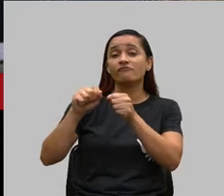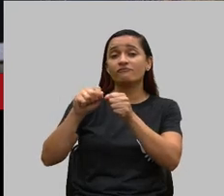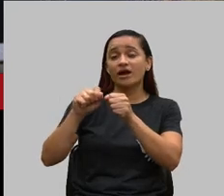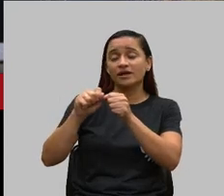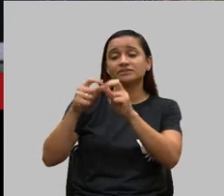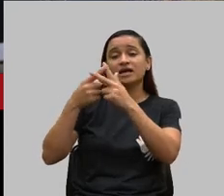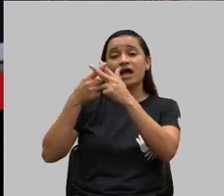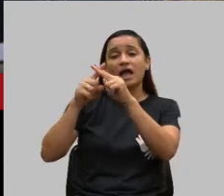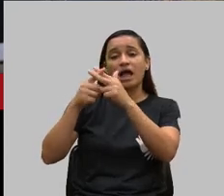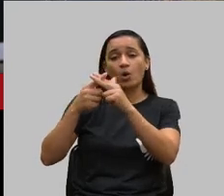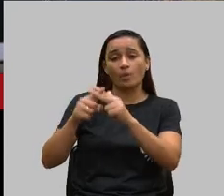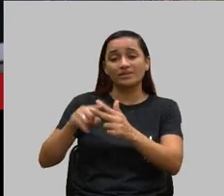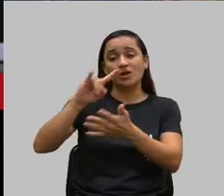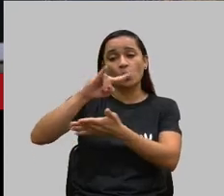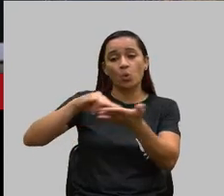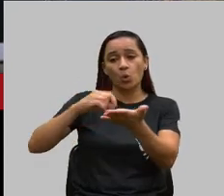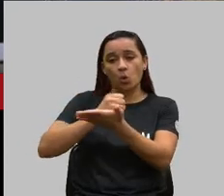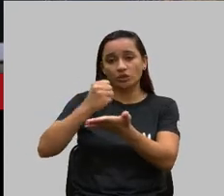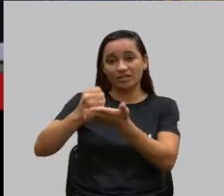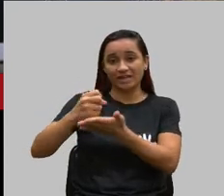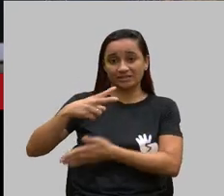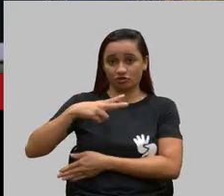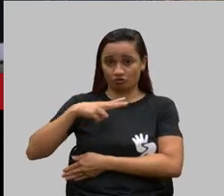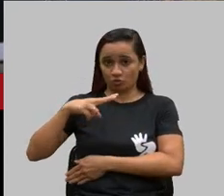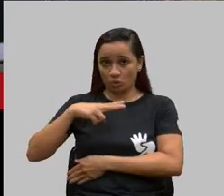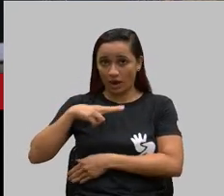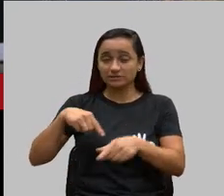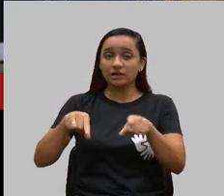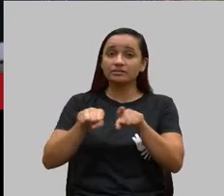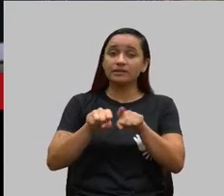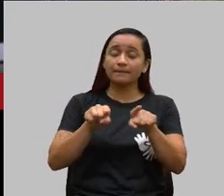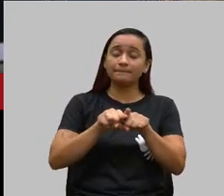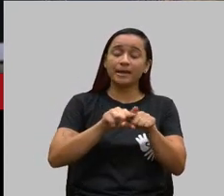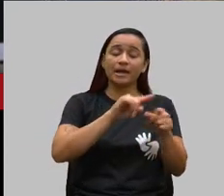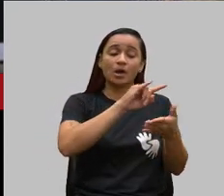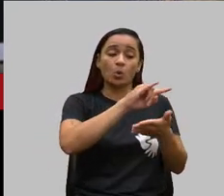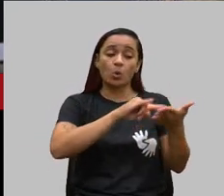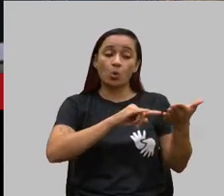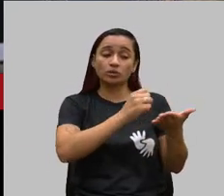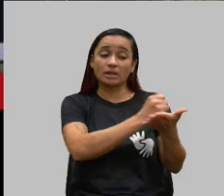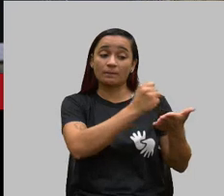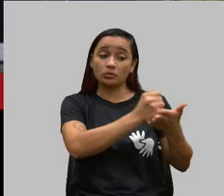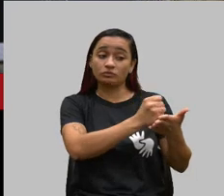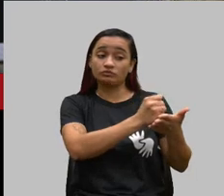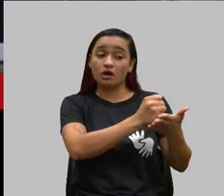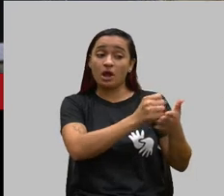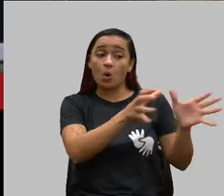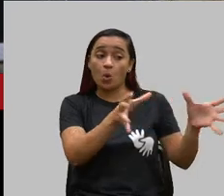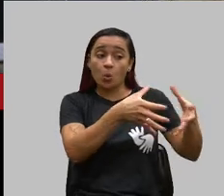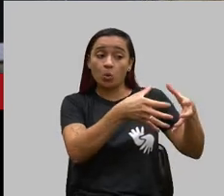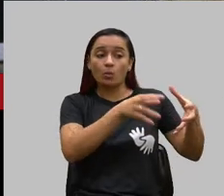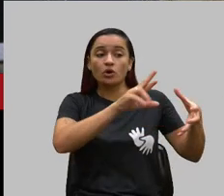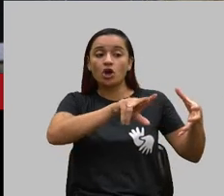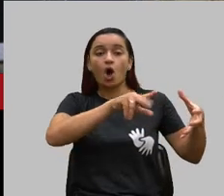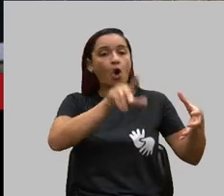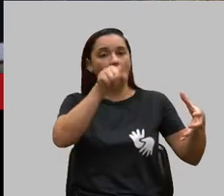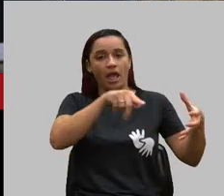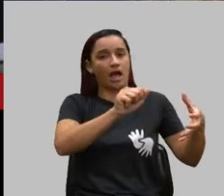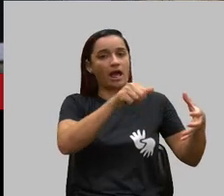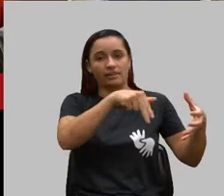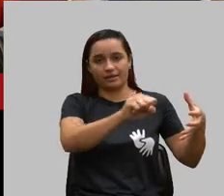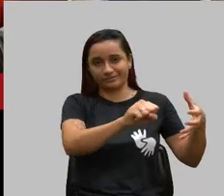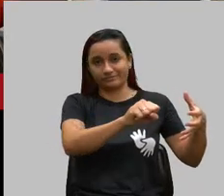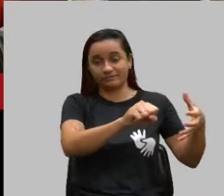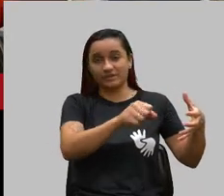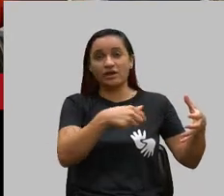dos contratos individuais e dos contratos coletivos, não era feito pela ANS. E aí, eu até citei como